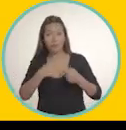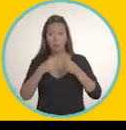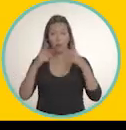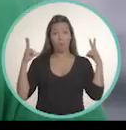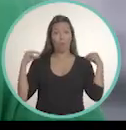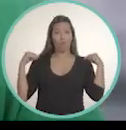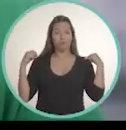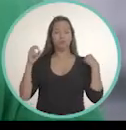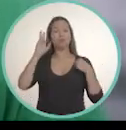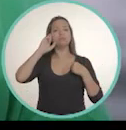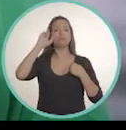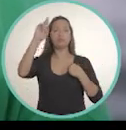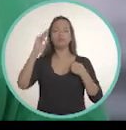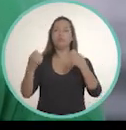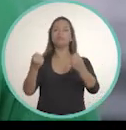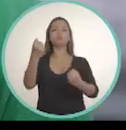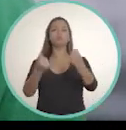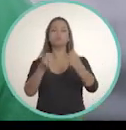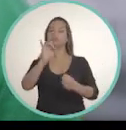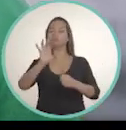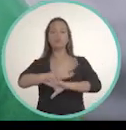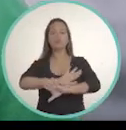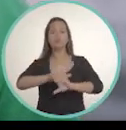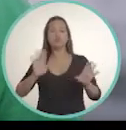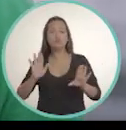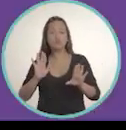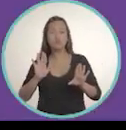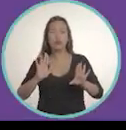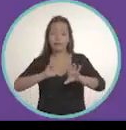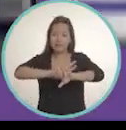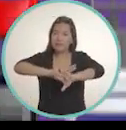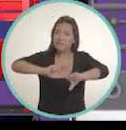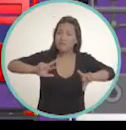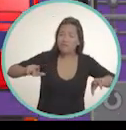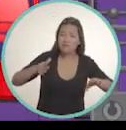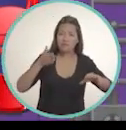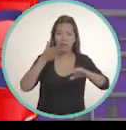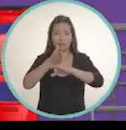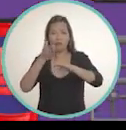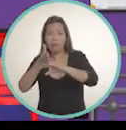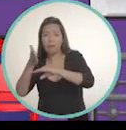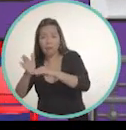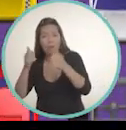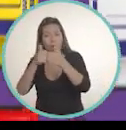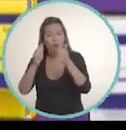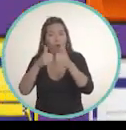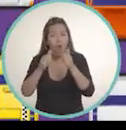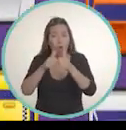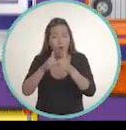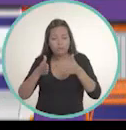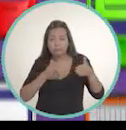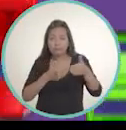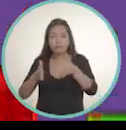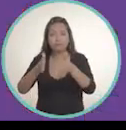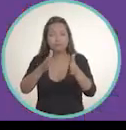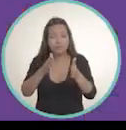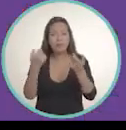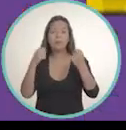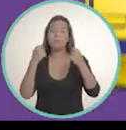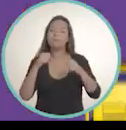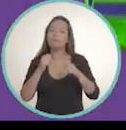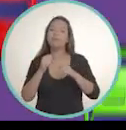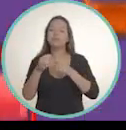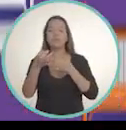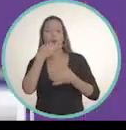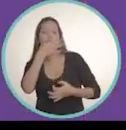com a direção. Chega de pegar vários ônibus para chegar no nosso destino. É verdade. Freixo vai reorganizar as linhas de ônibus